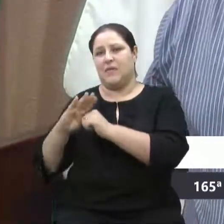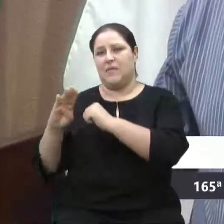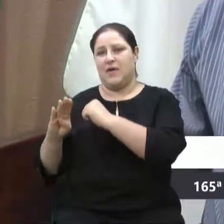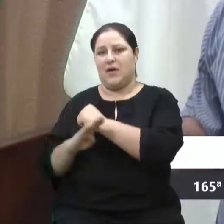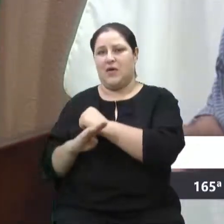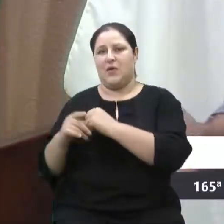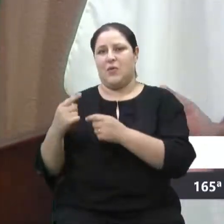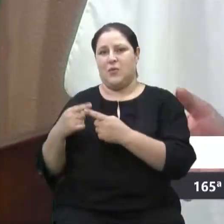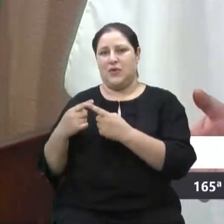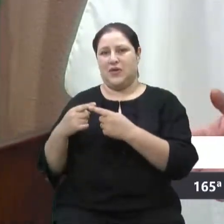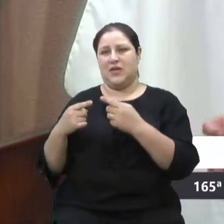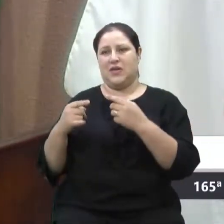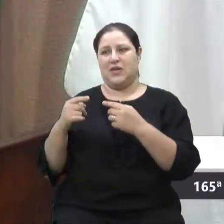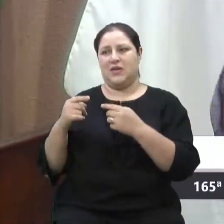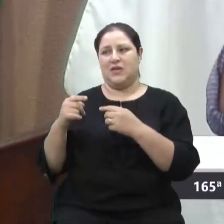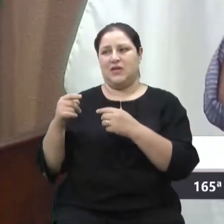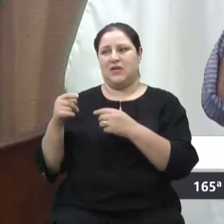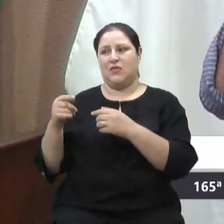não do bem.